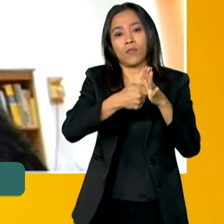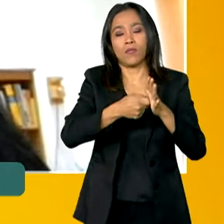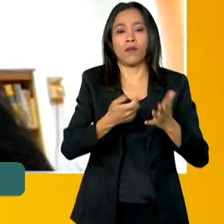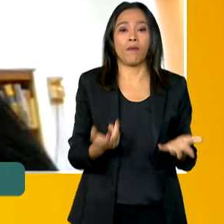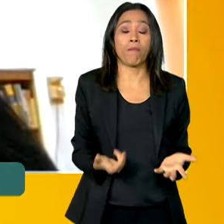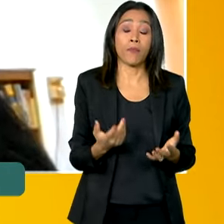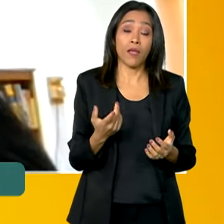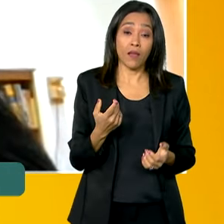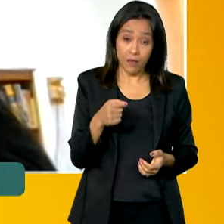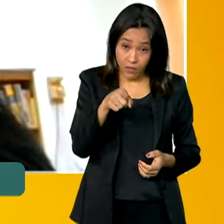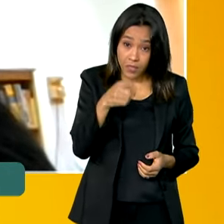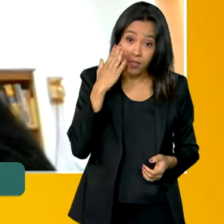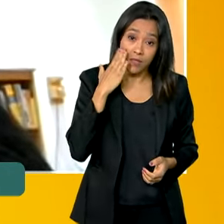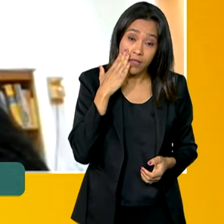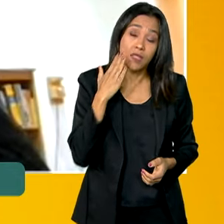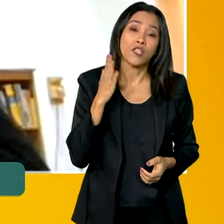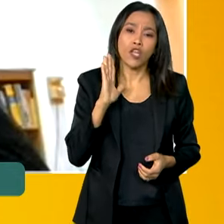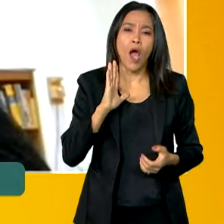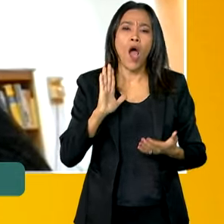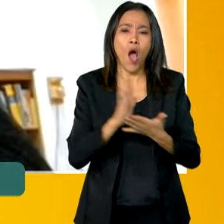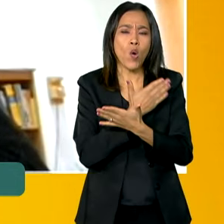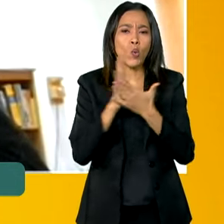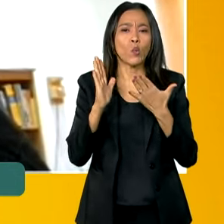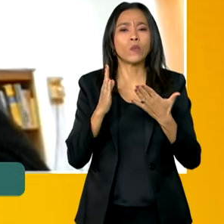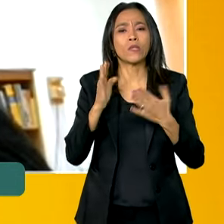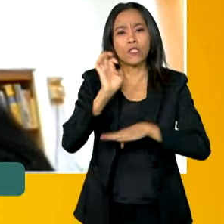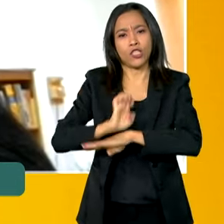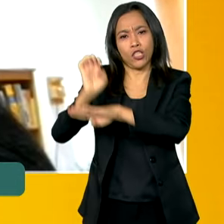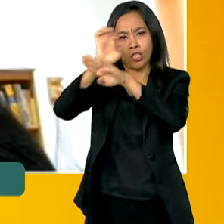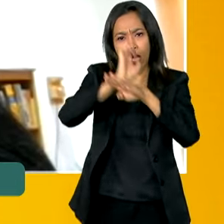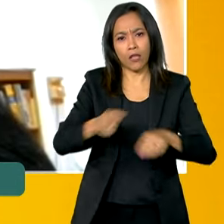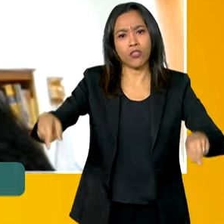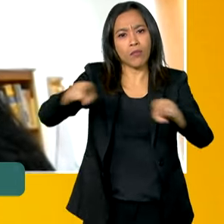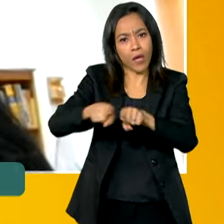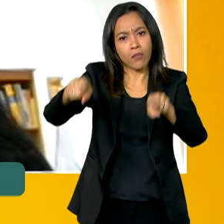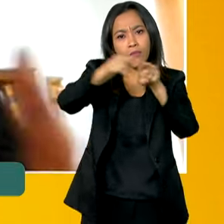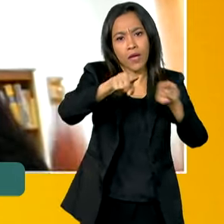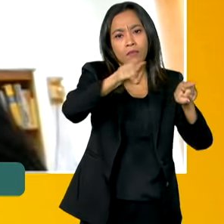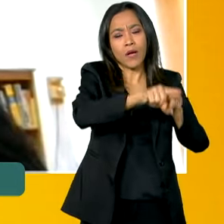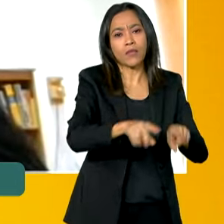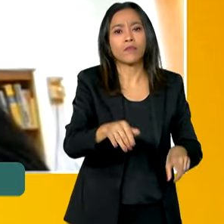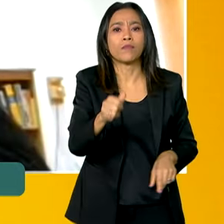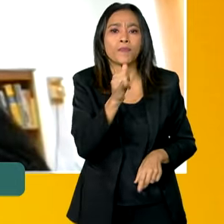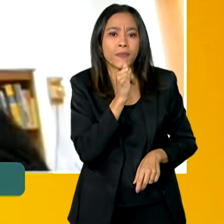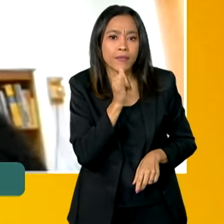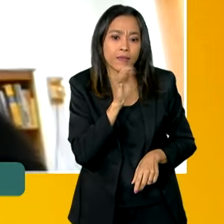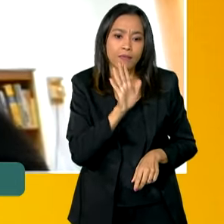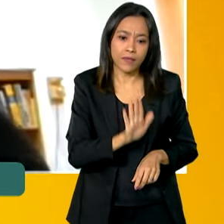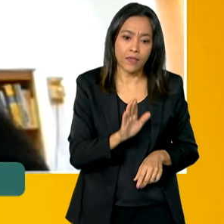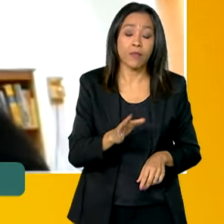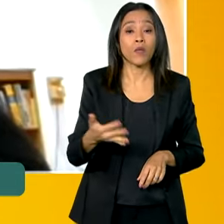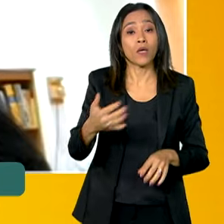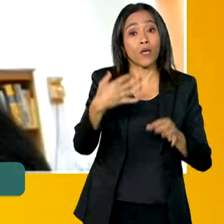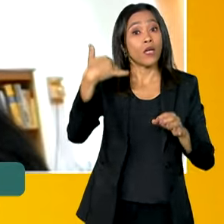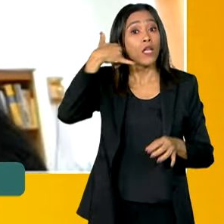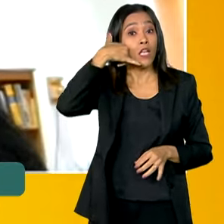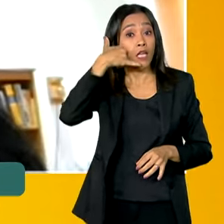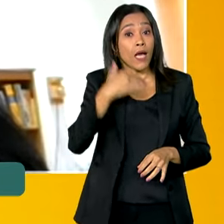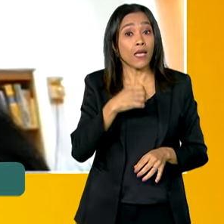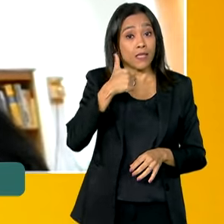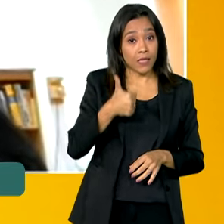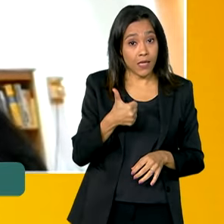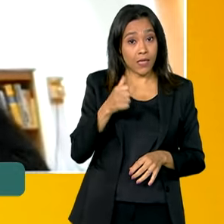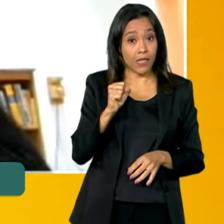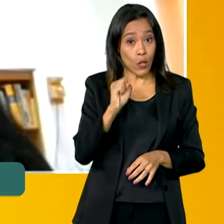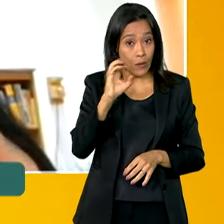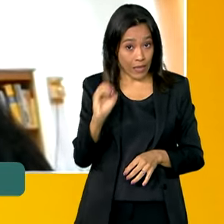a gente acabou de firmar com alguns estados, por exemplo, os pontos focais do Ligue 180, para que os